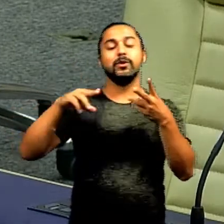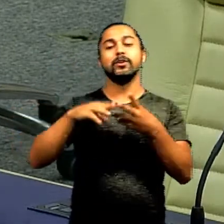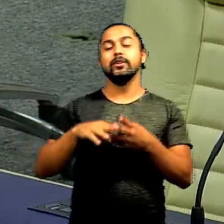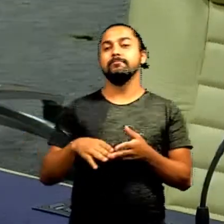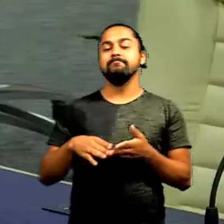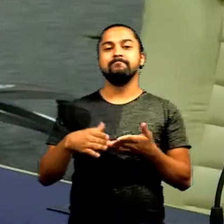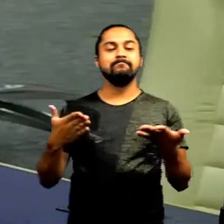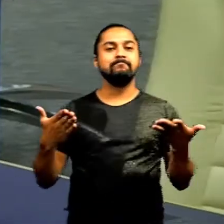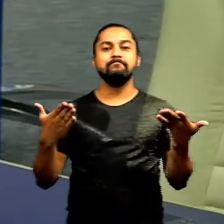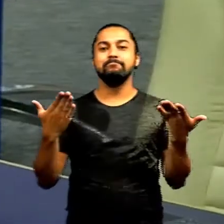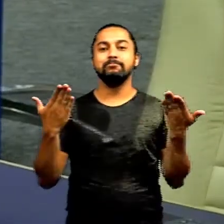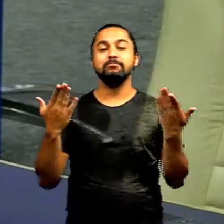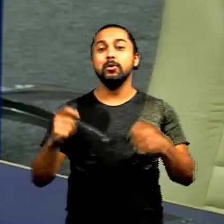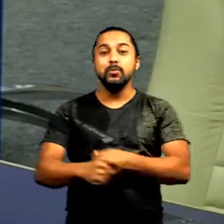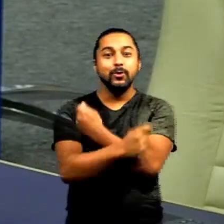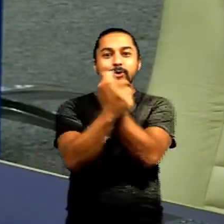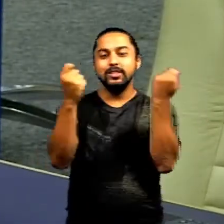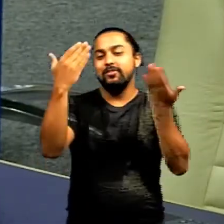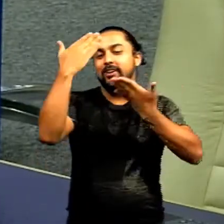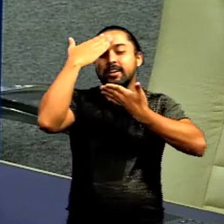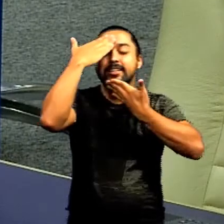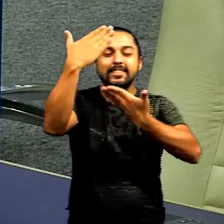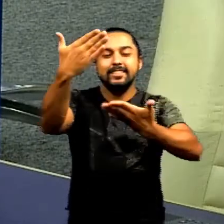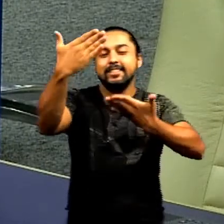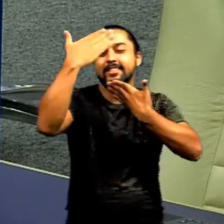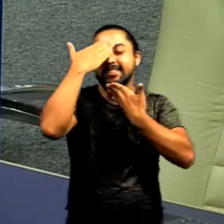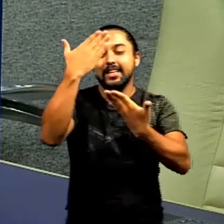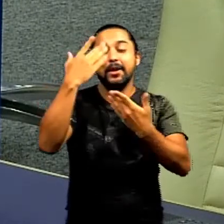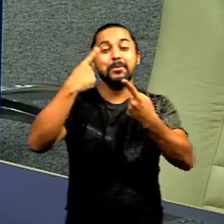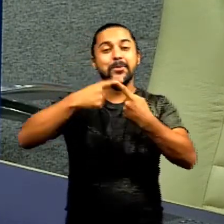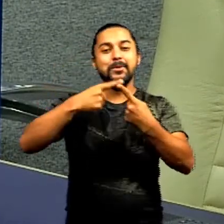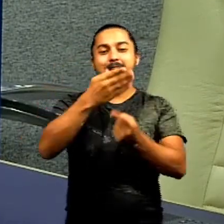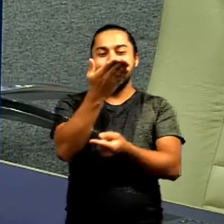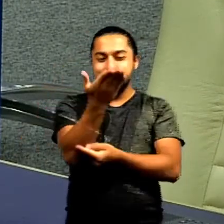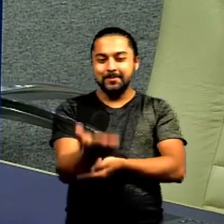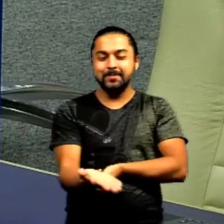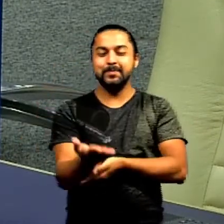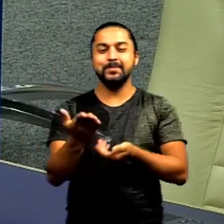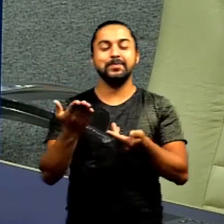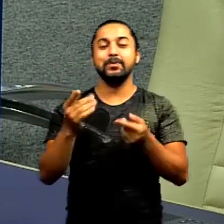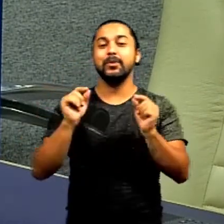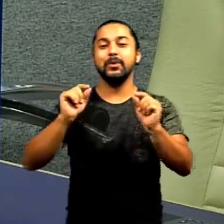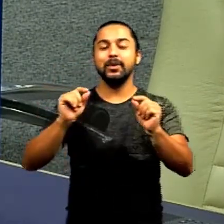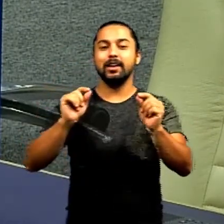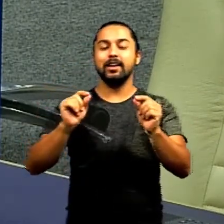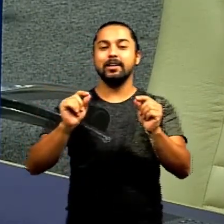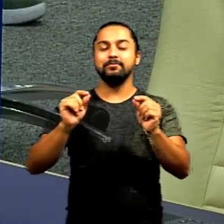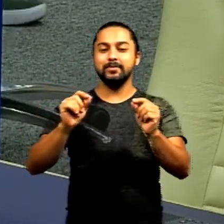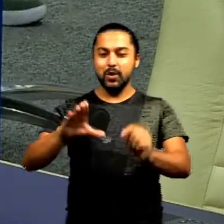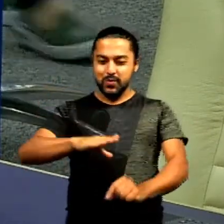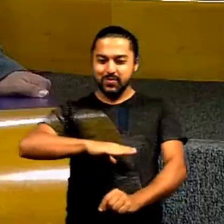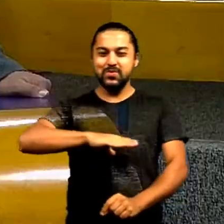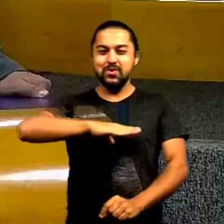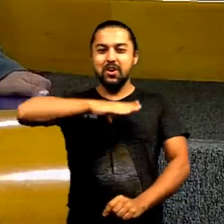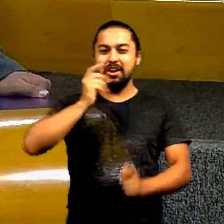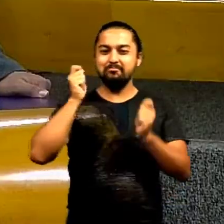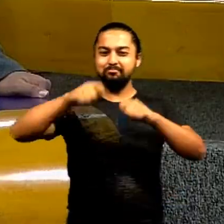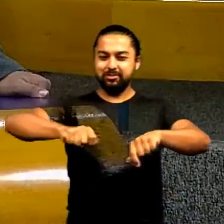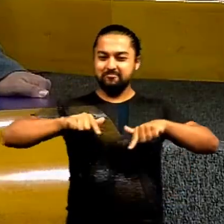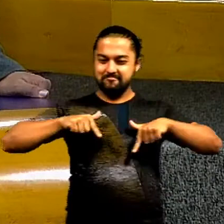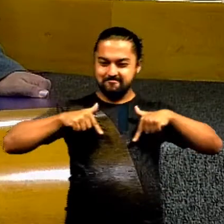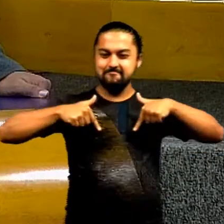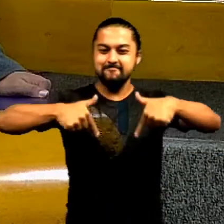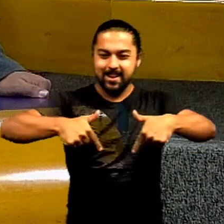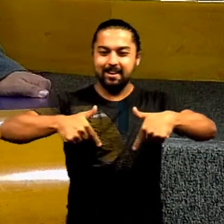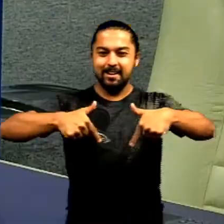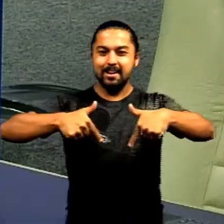sem palavras para te agradecer a defesa Zander até porque Vossa Excelência tem a mesma coragem para enfrentar